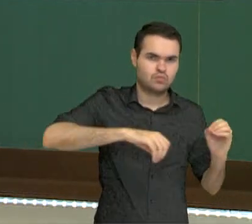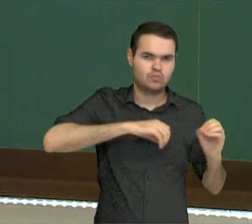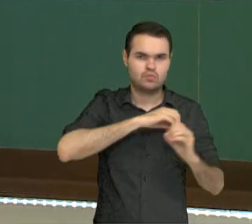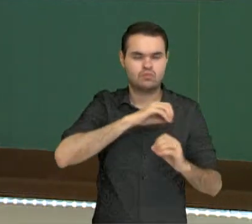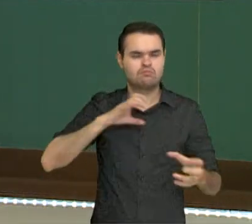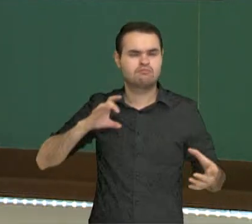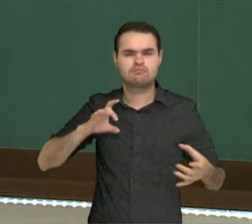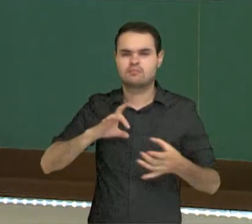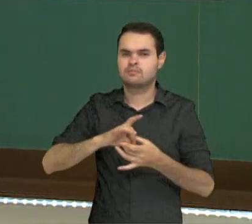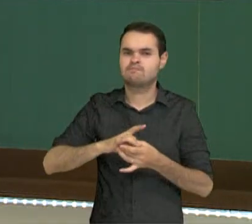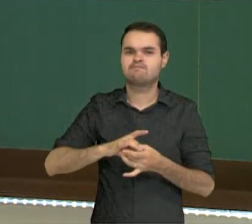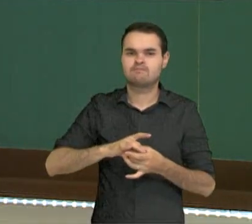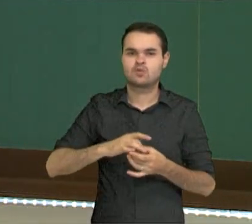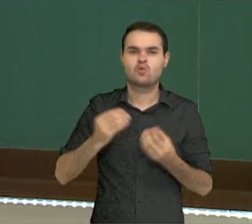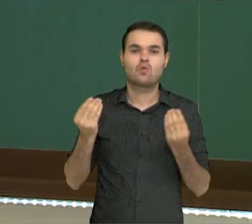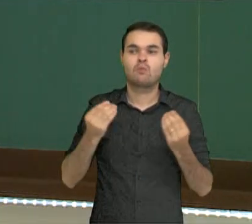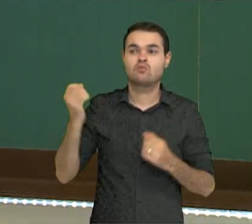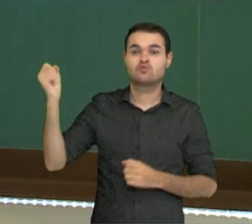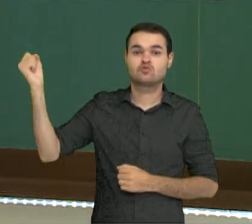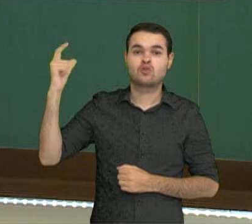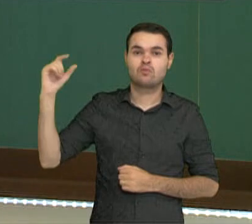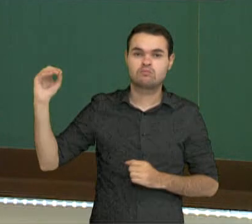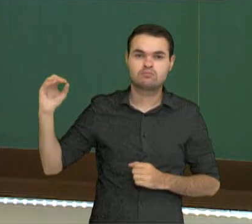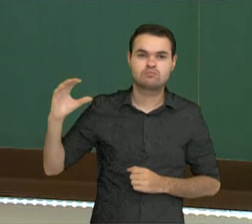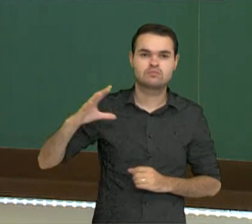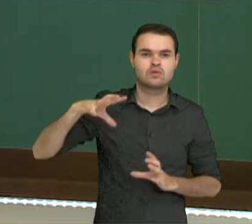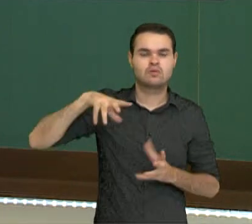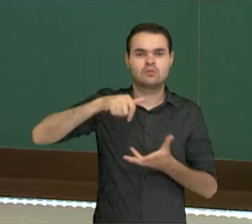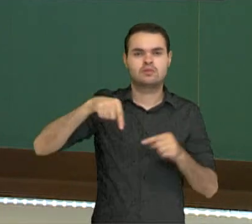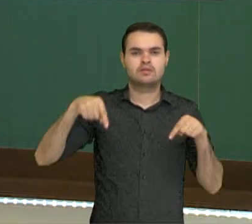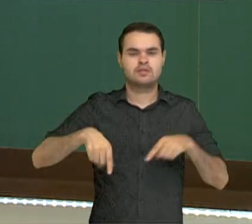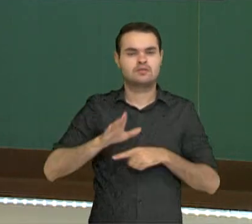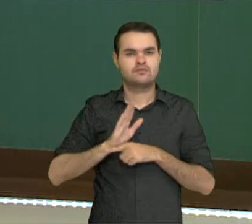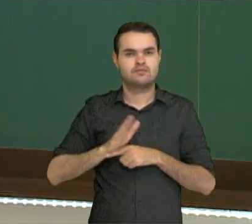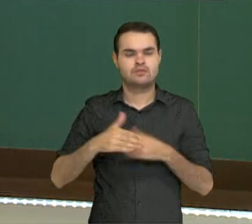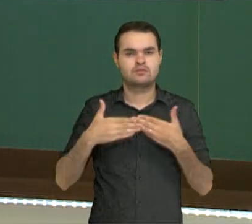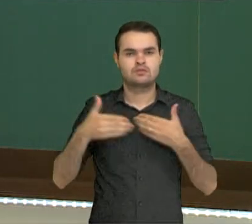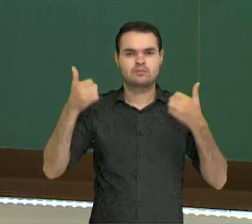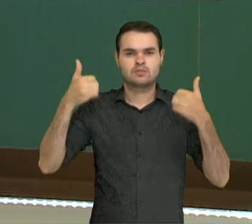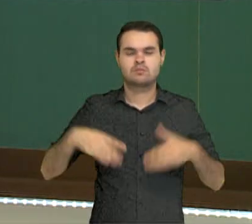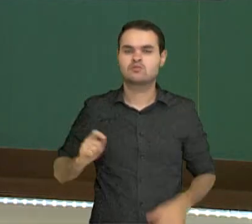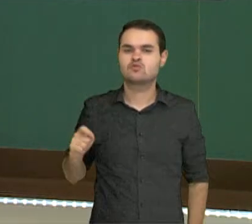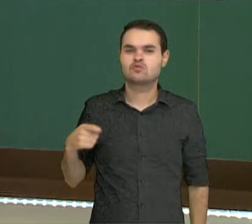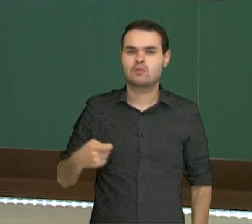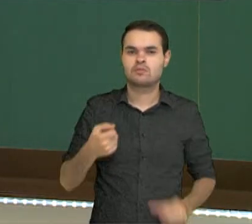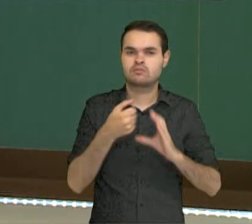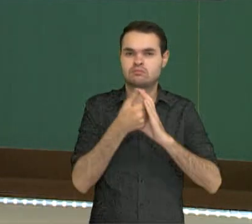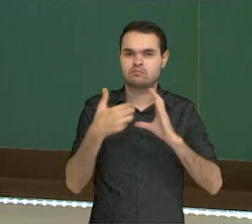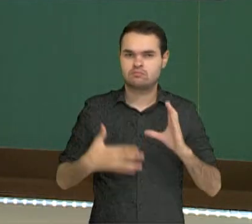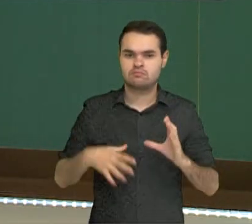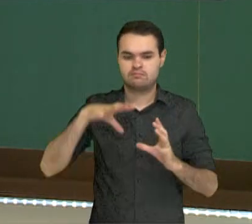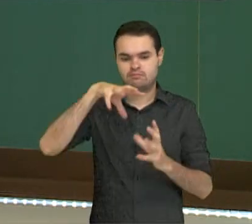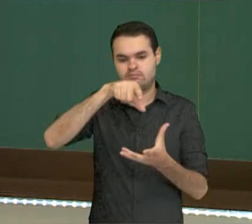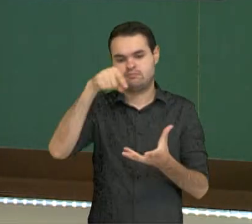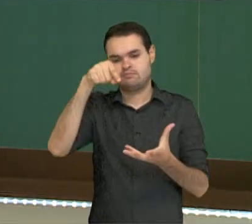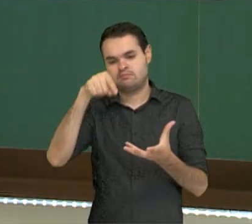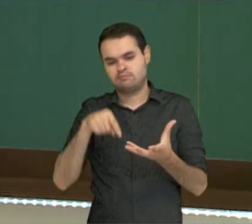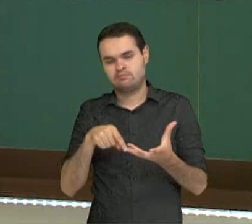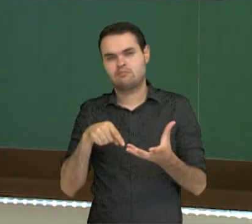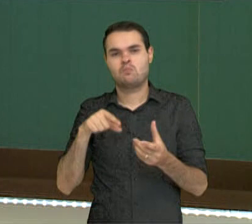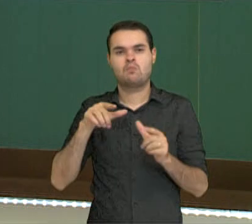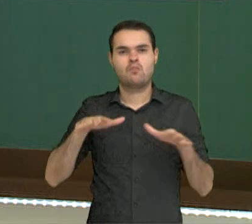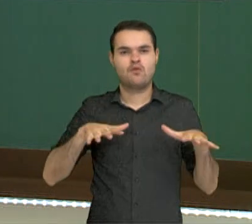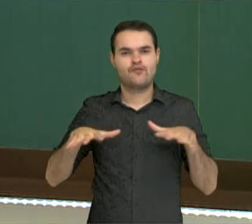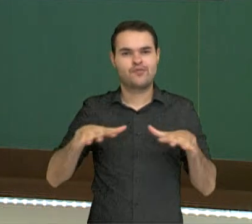Terra, a forma como o Sol aquece o nosso planeta. Nesse vídeo nós falamos sobre características do planeta, os